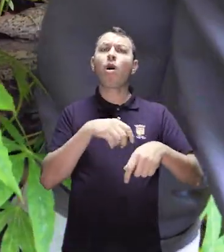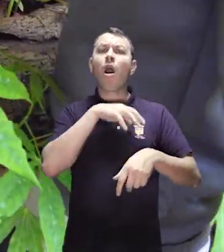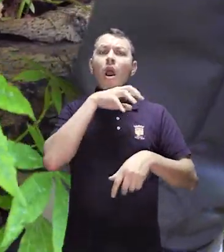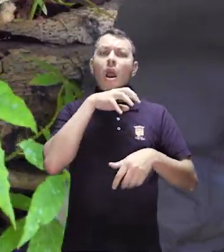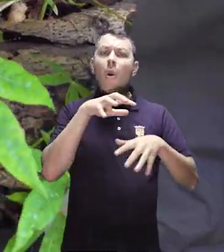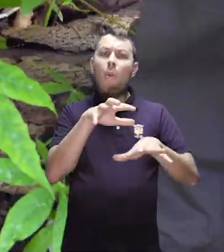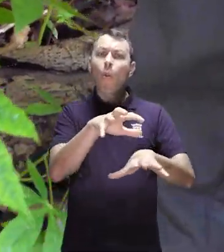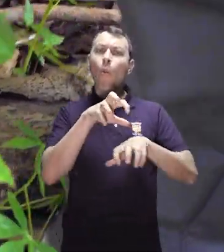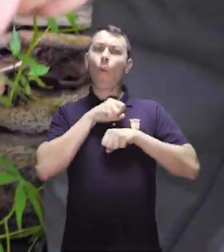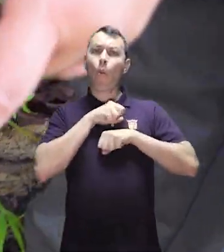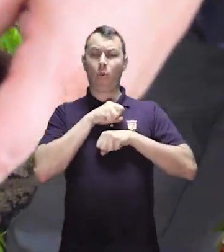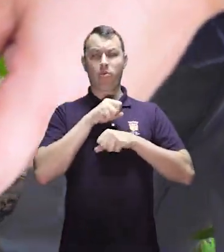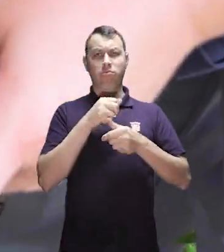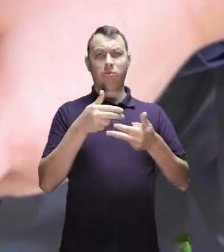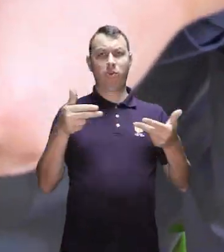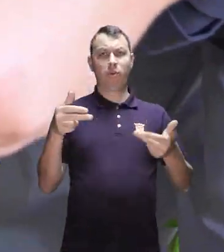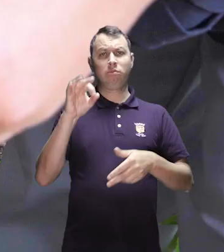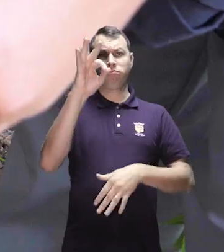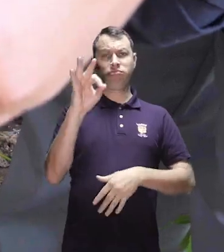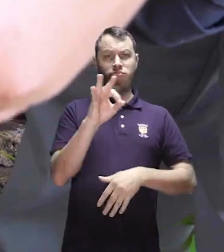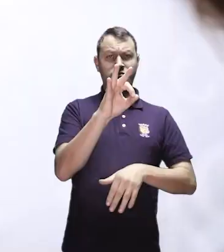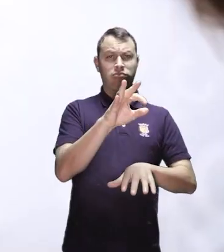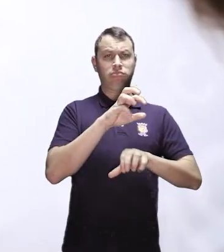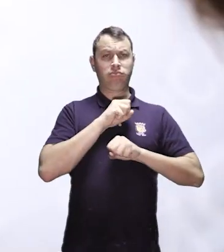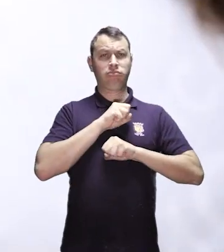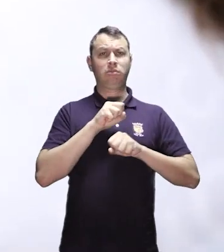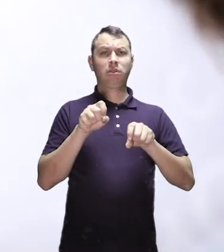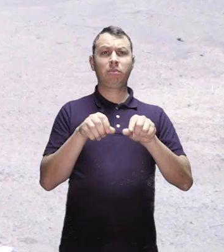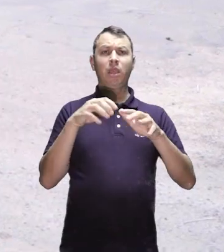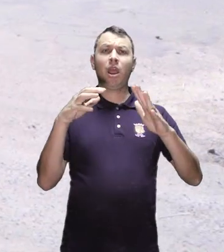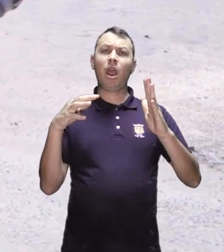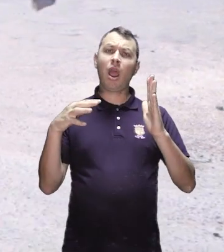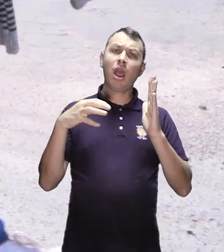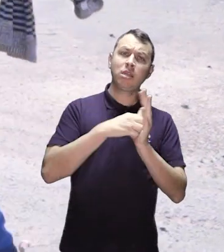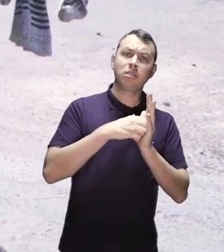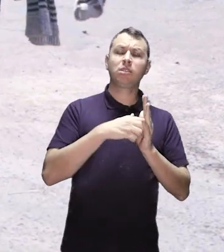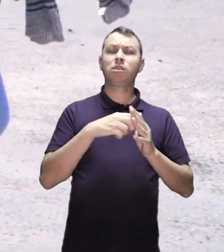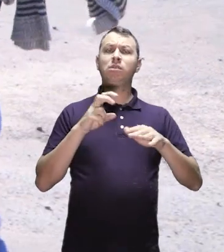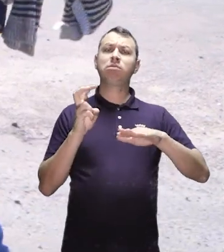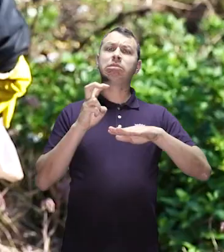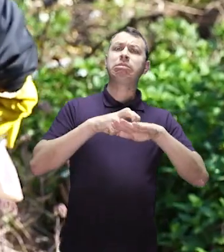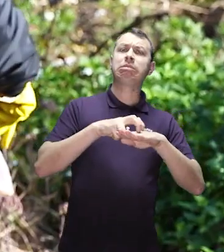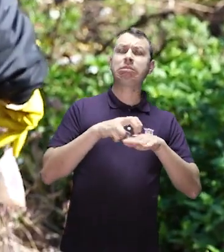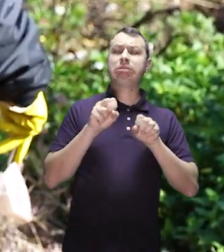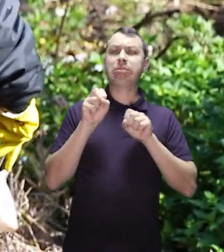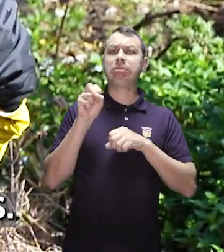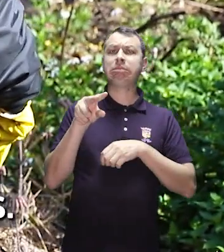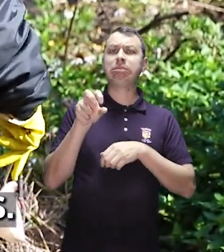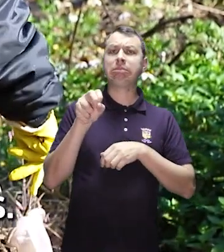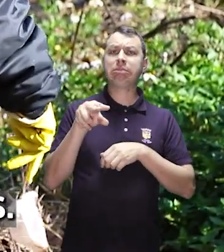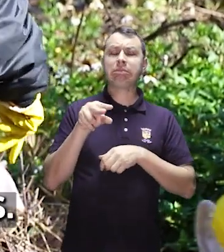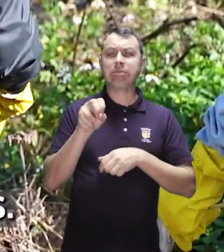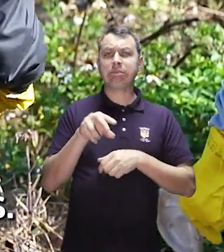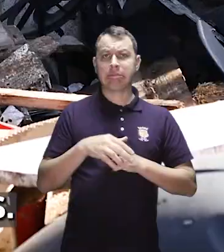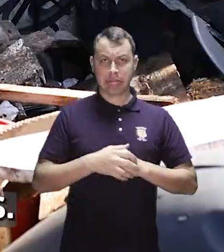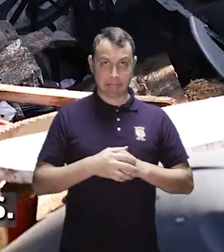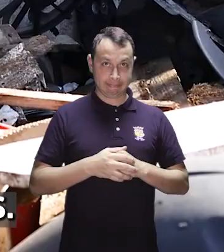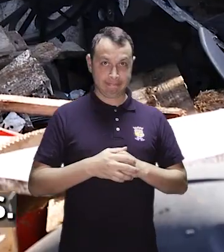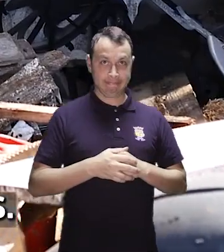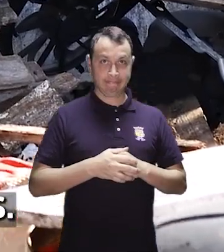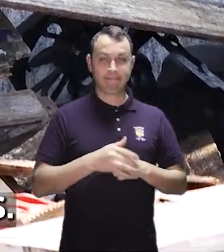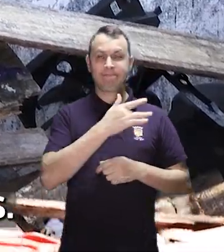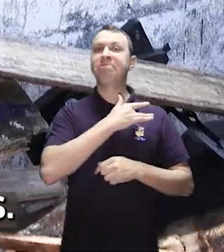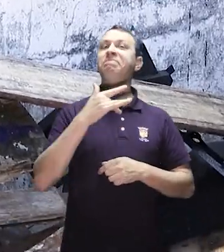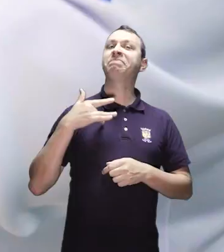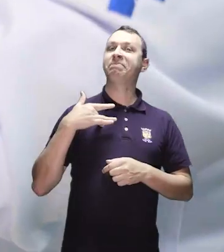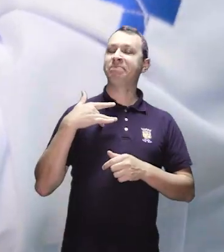vigilância, prevenção e controle das zoonoses e doenças transmitidas por vetores e acidentes por animais peçonhentos